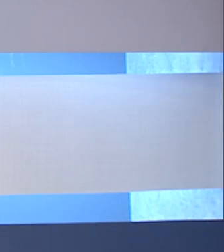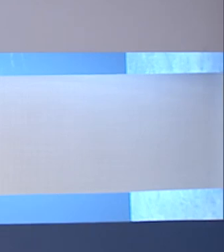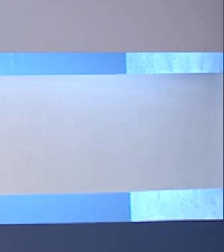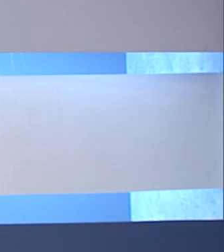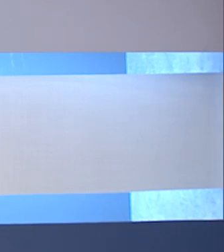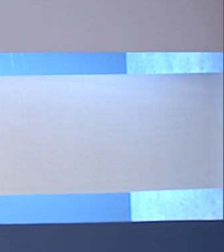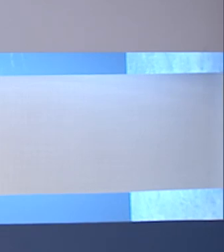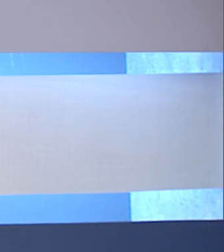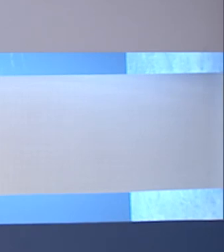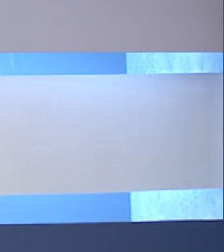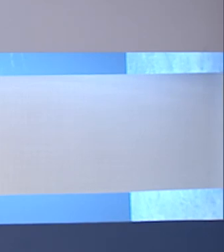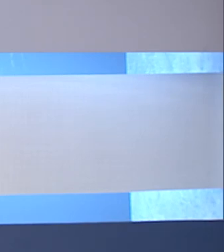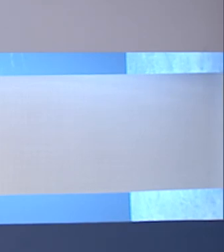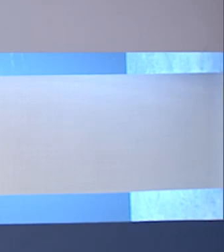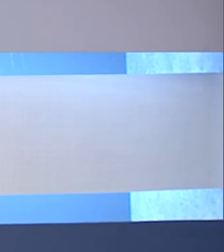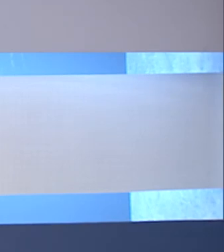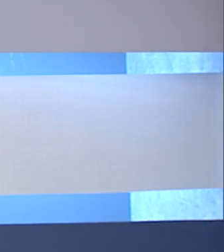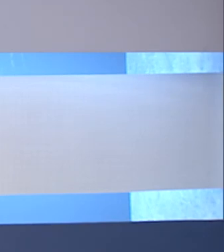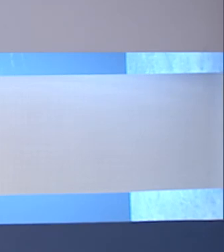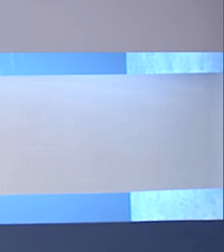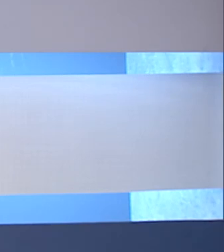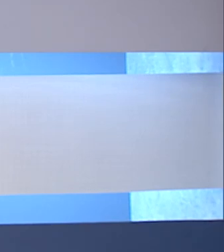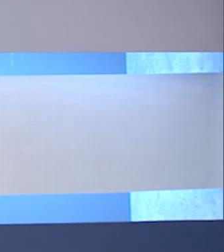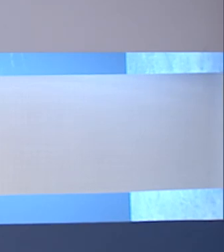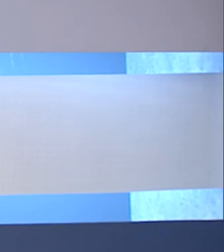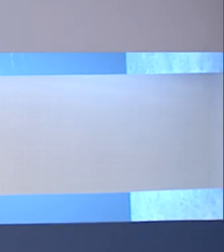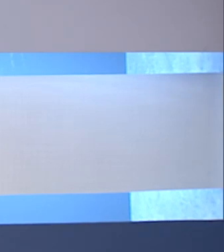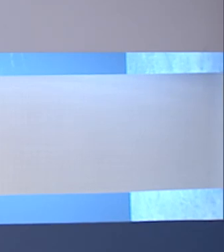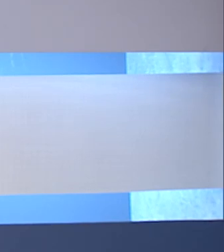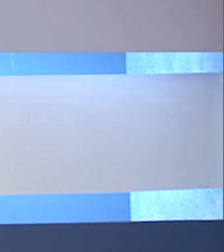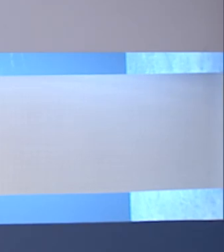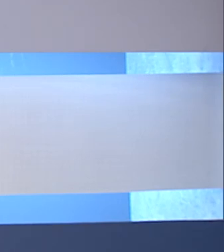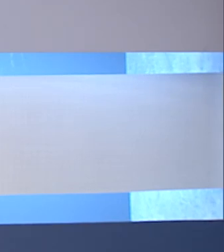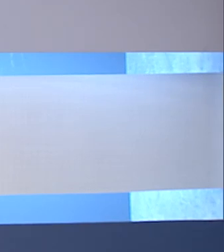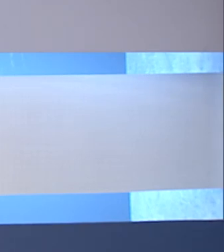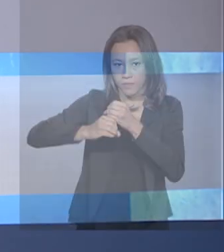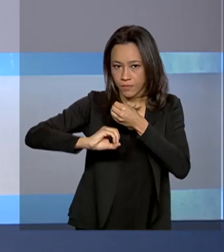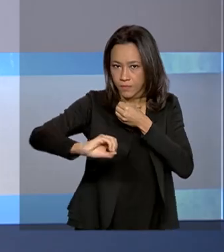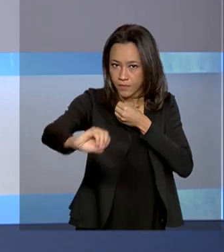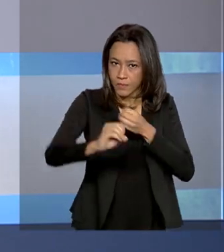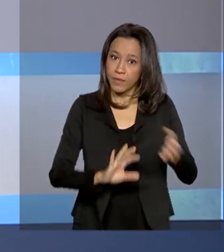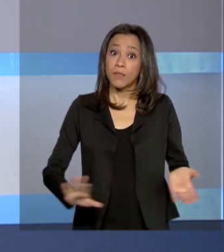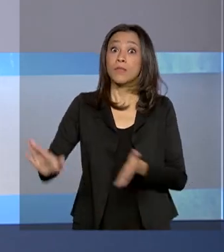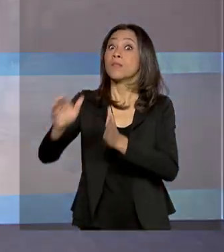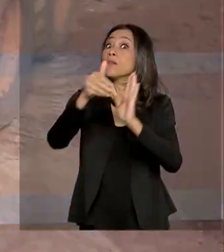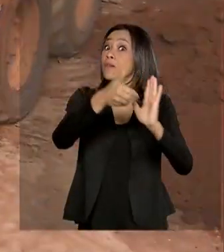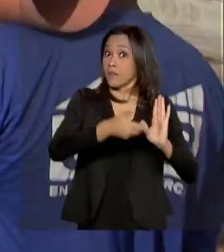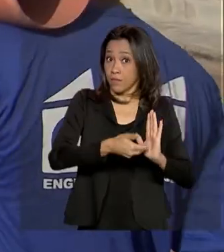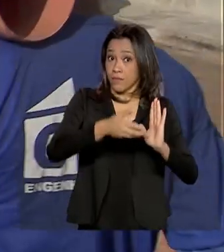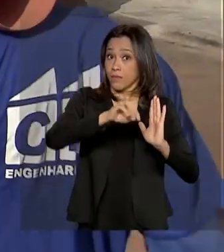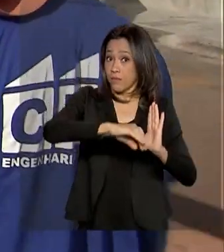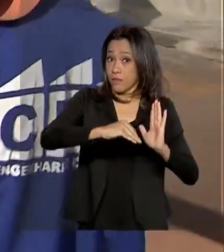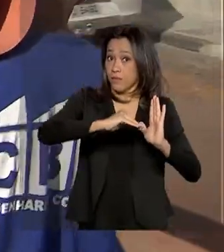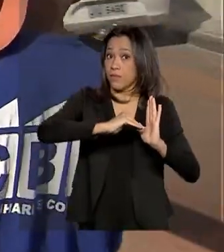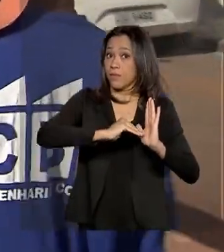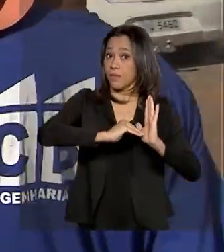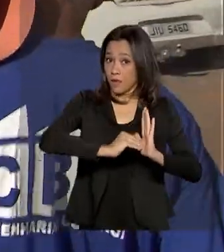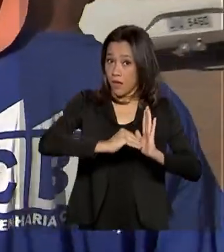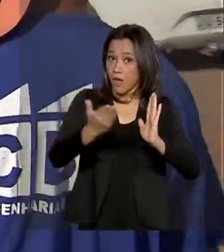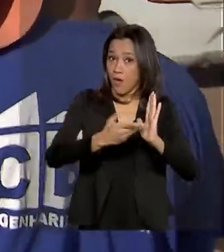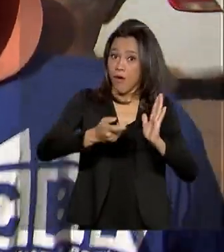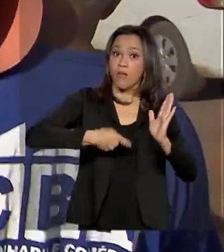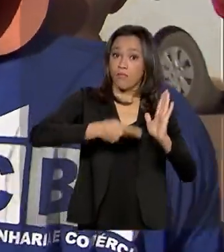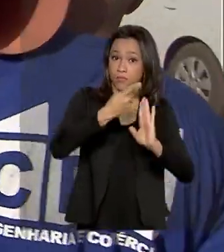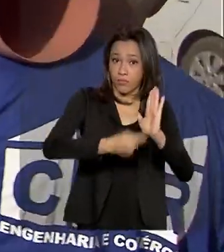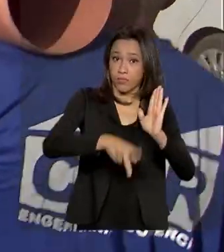Olá, bom dia! Mais investimentos para o saneamento básico. O Senado Federal aprova marco regulatório que segue agora